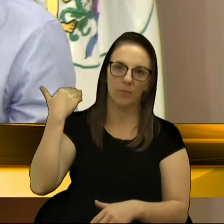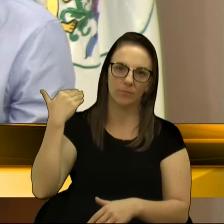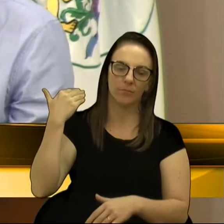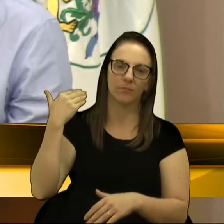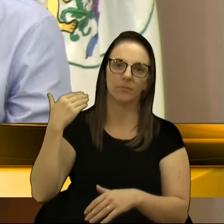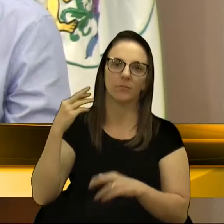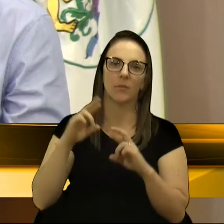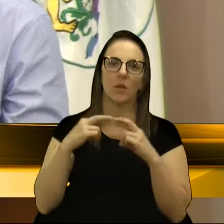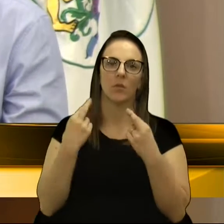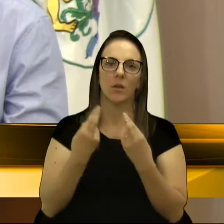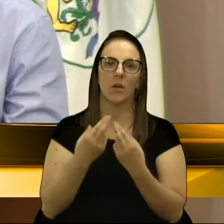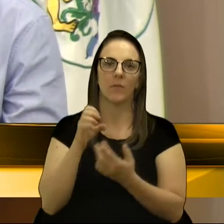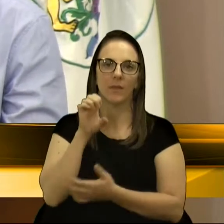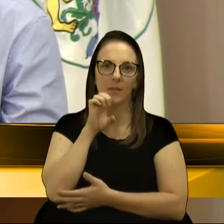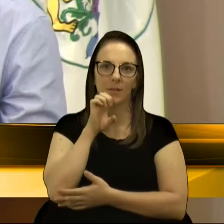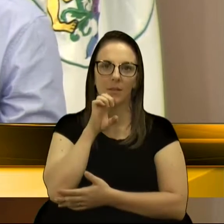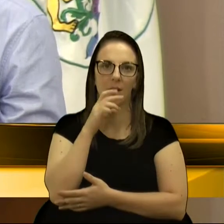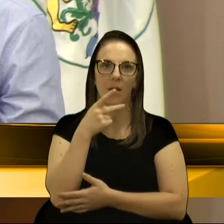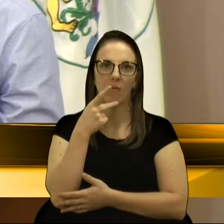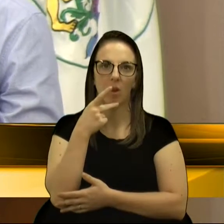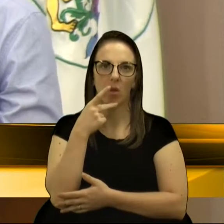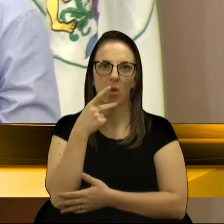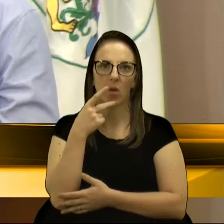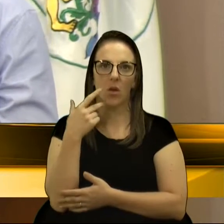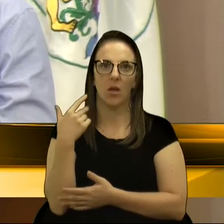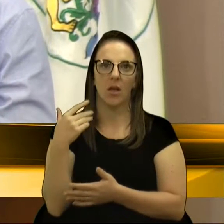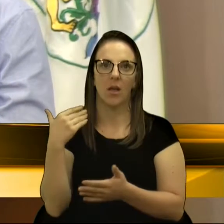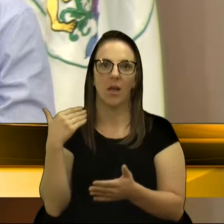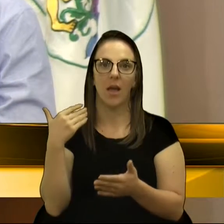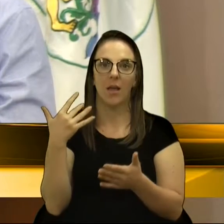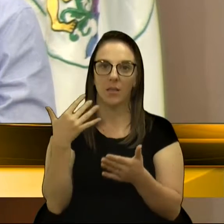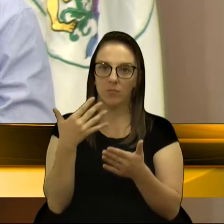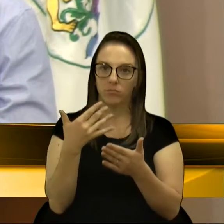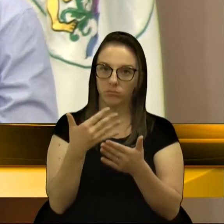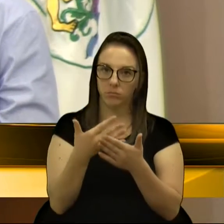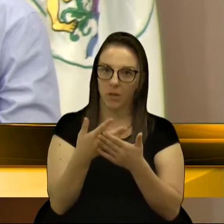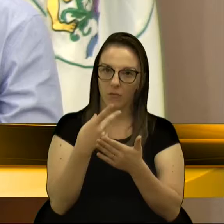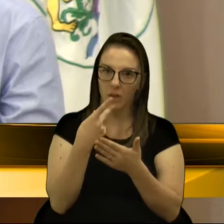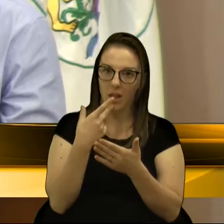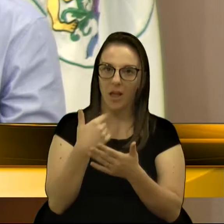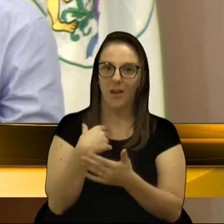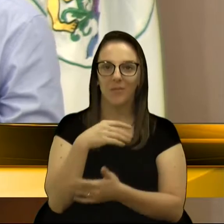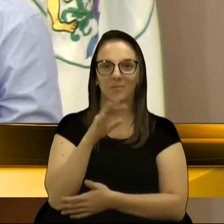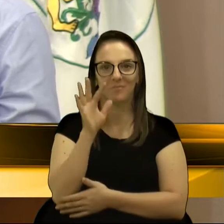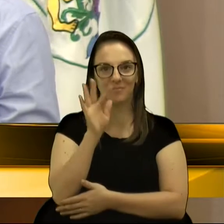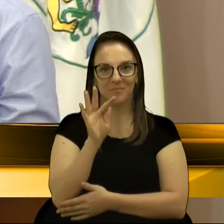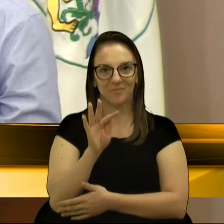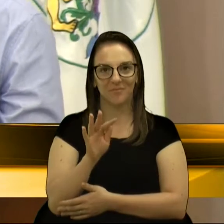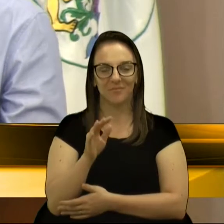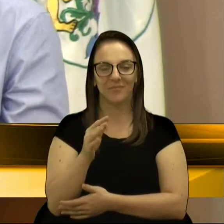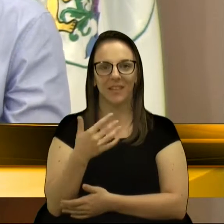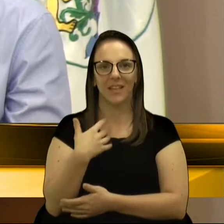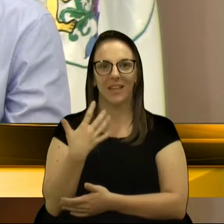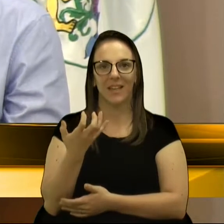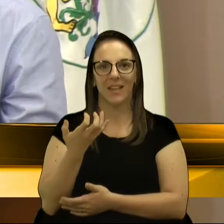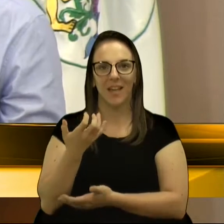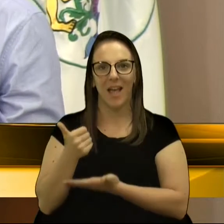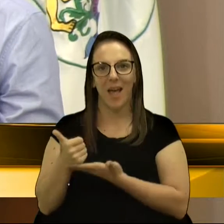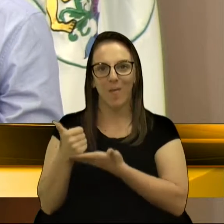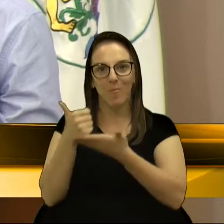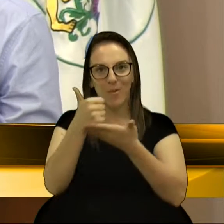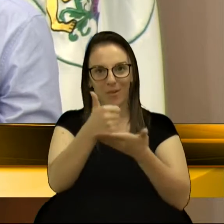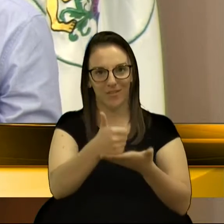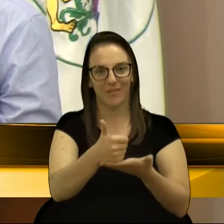fala aqui e até o final da fala eu estava muito contente e pronto a apoiar a sua conversa. Mas no